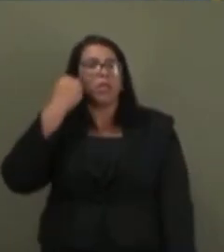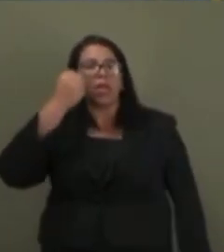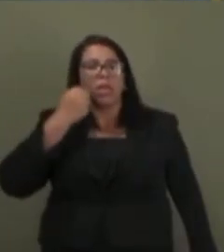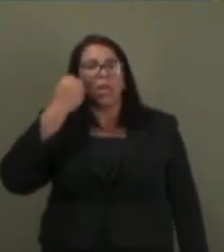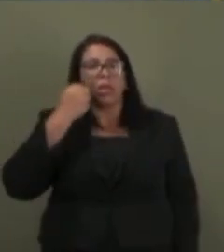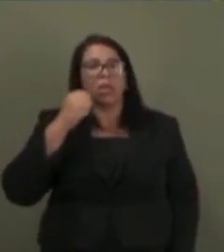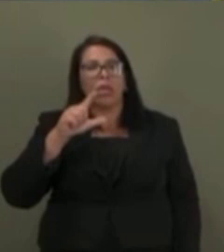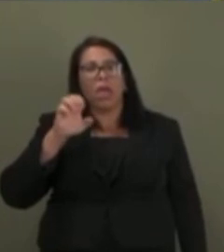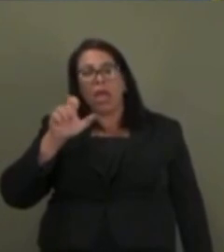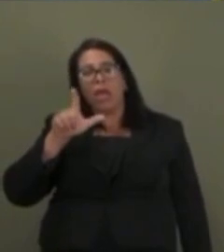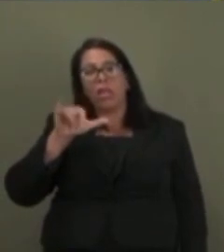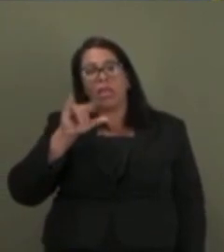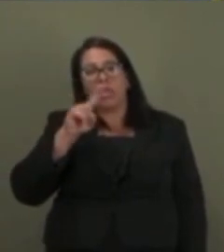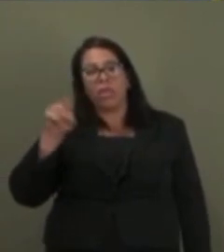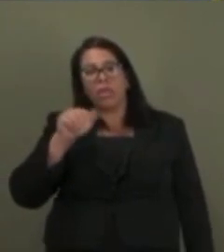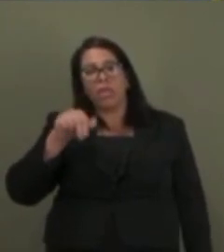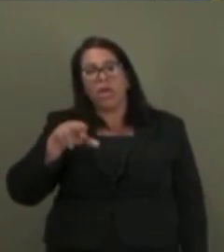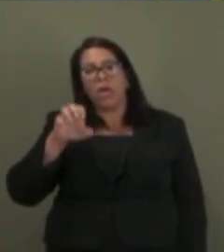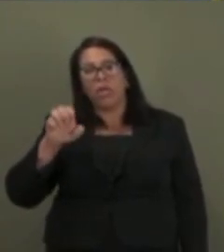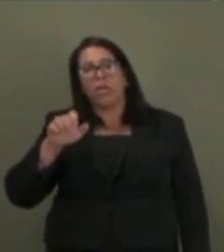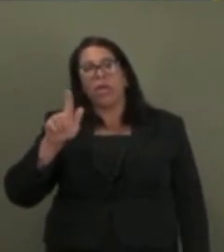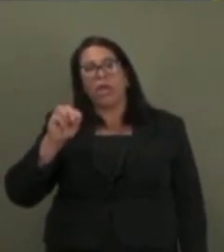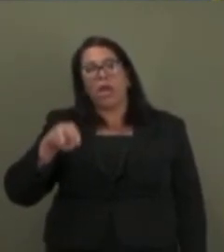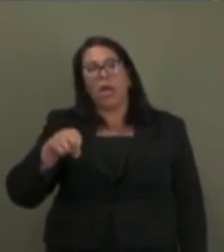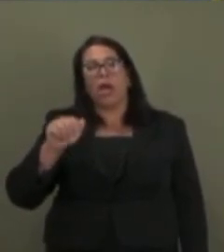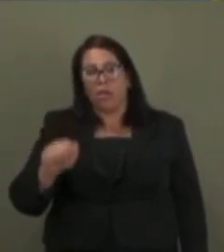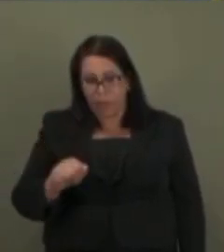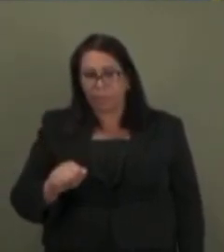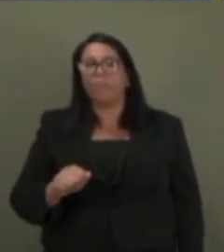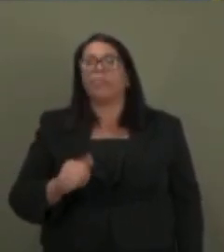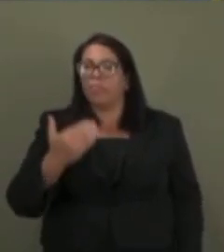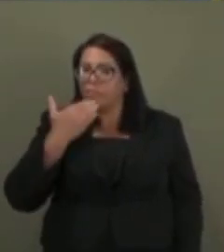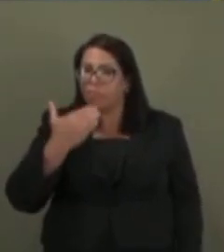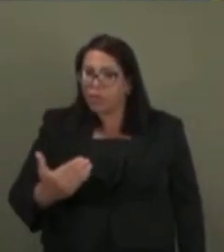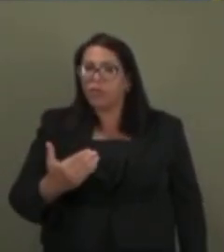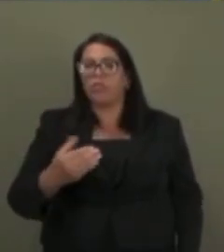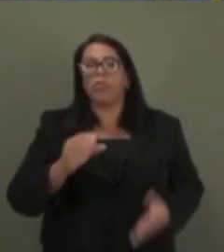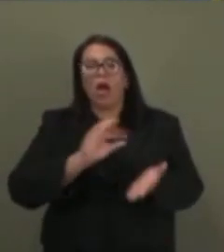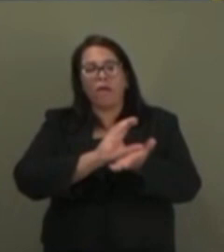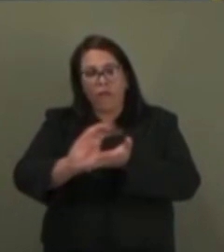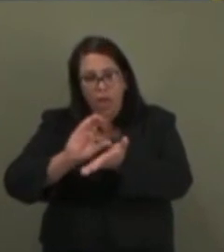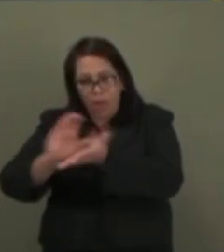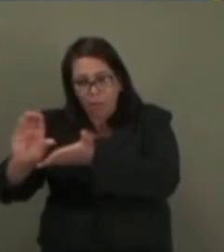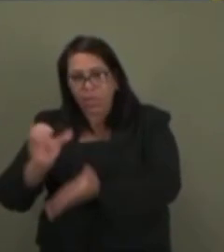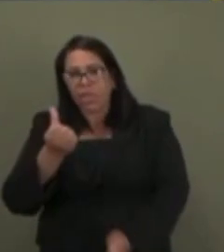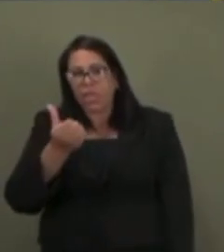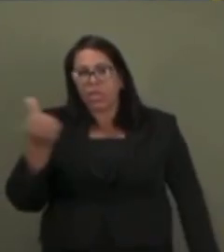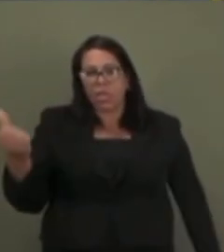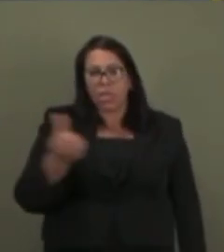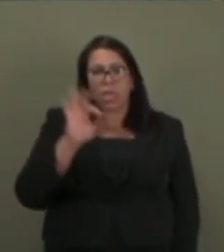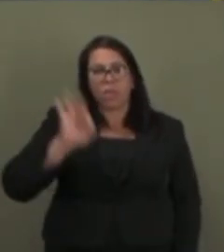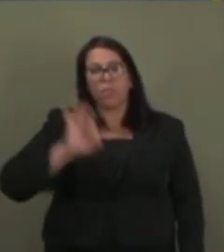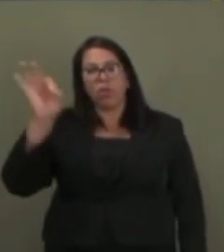Lisiane Gama, na CCJ desta Casa. Defendemos que a distribuição seja 60% proporcional à